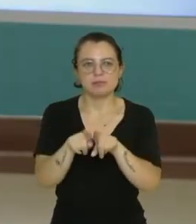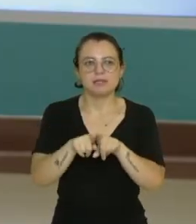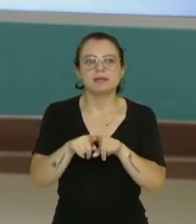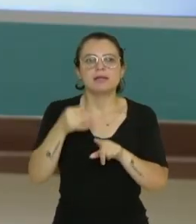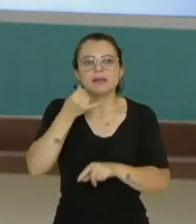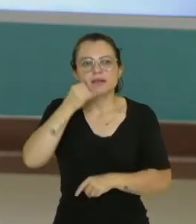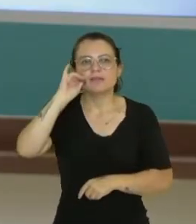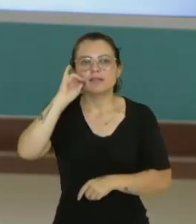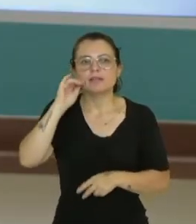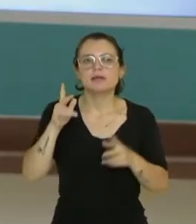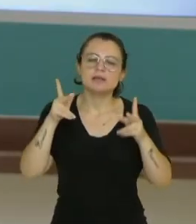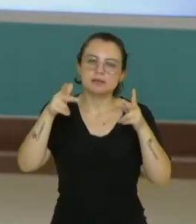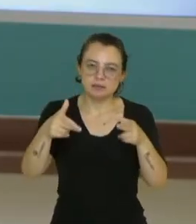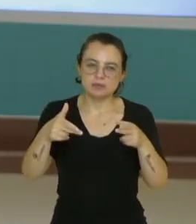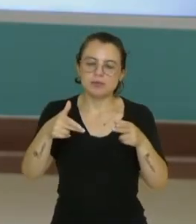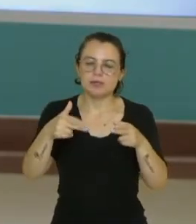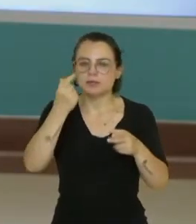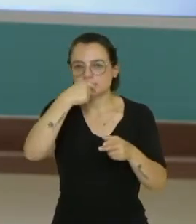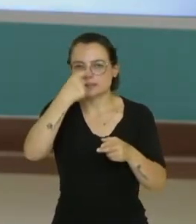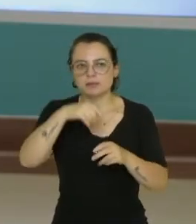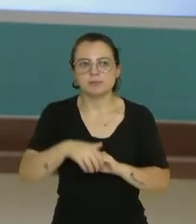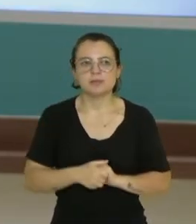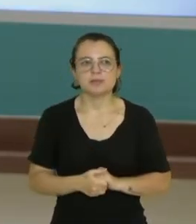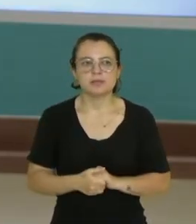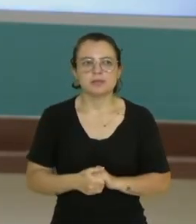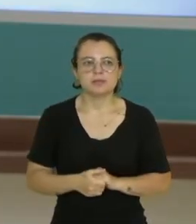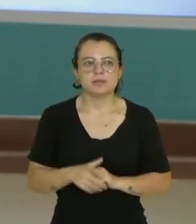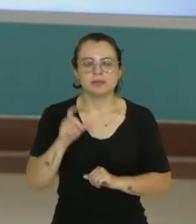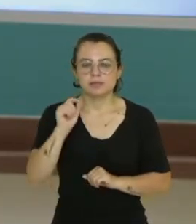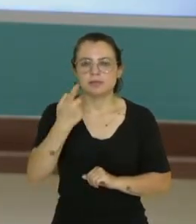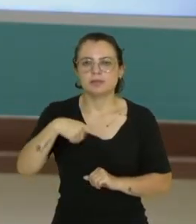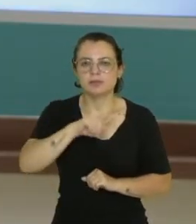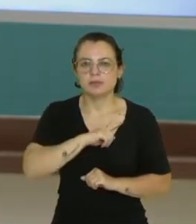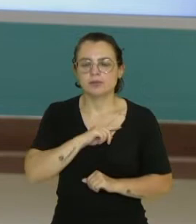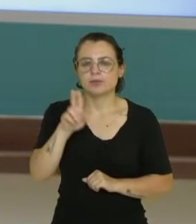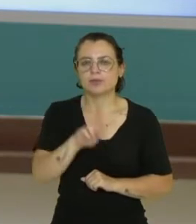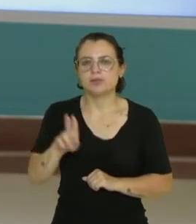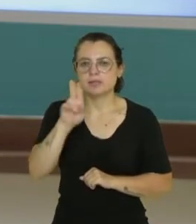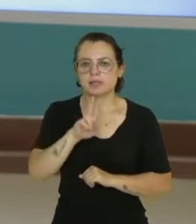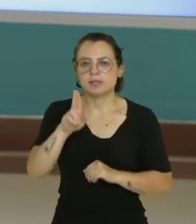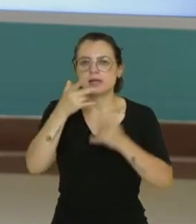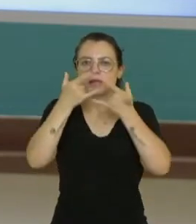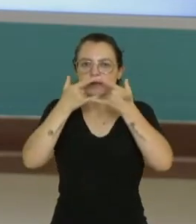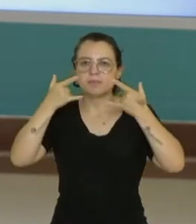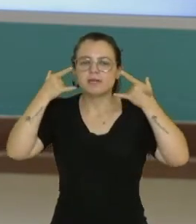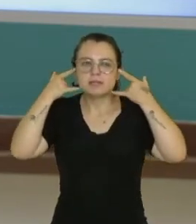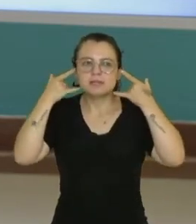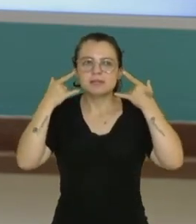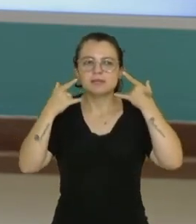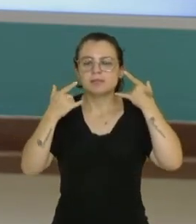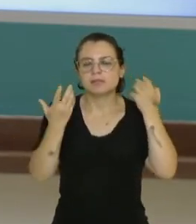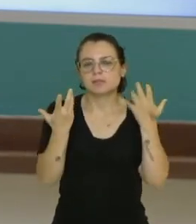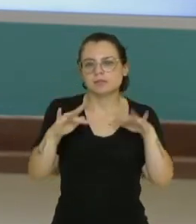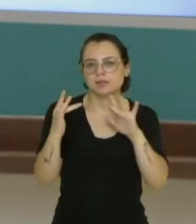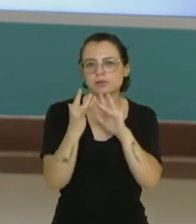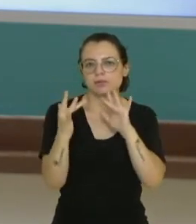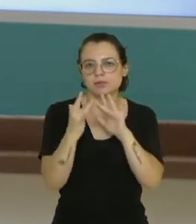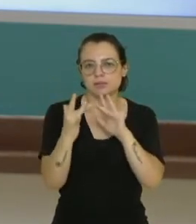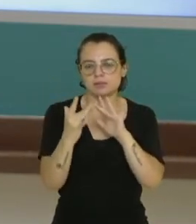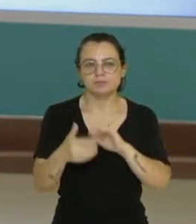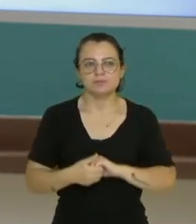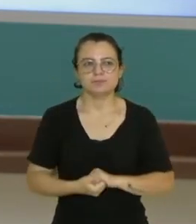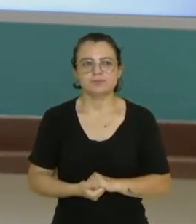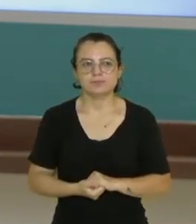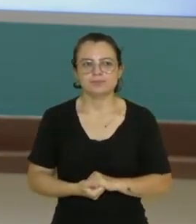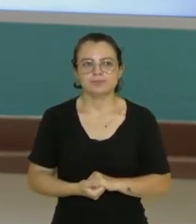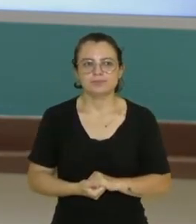parecida com a da gripe, com o adicional de nós estarmos utilizando a máscara para evitar, né? Esse contato maior com as gotículas de